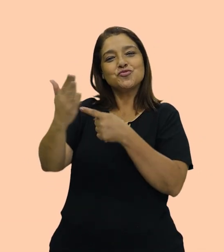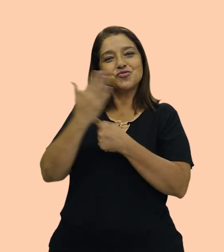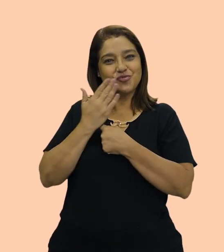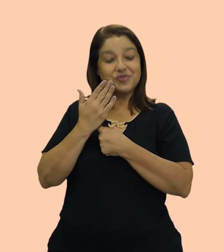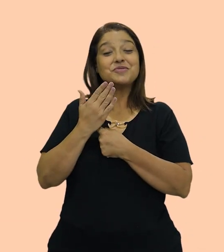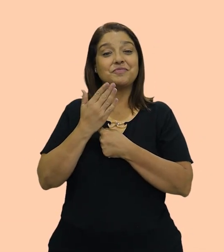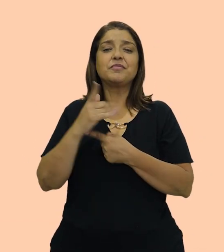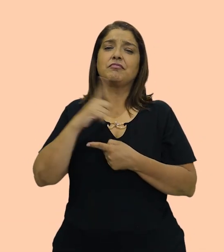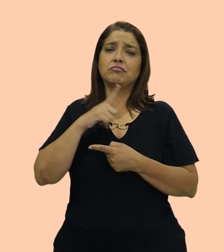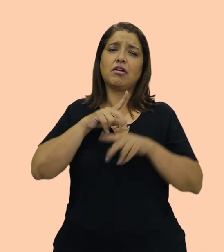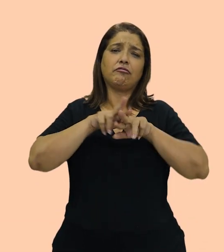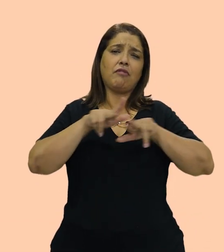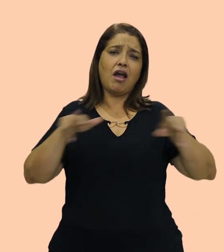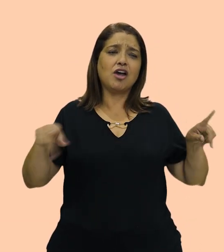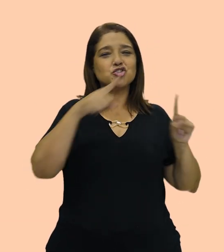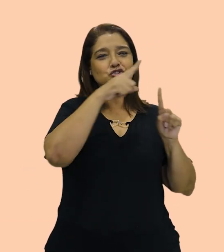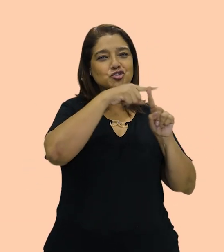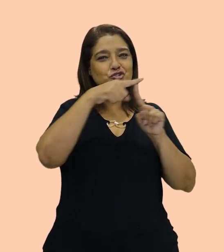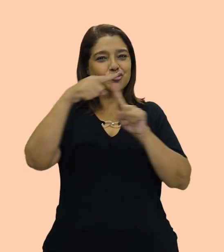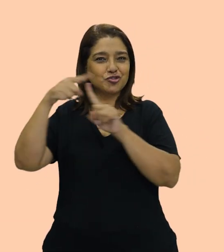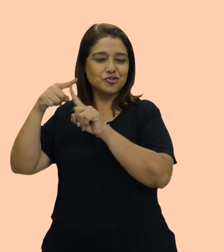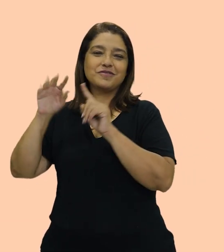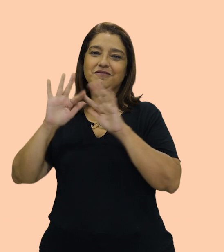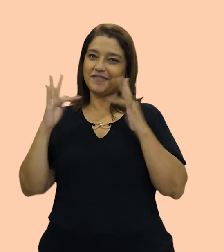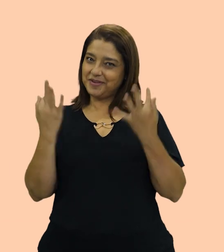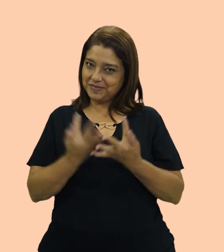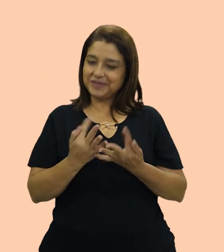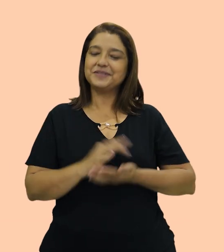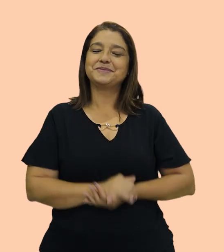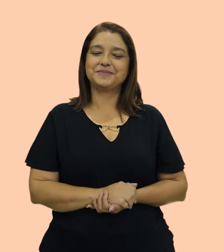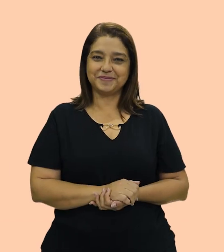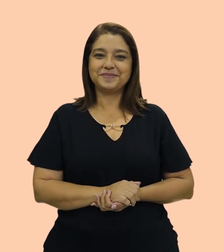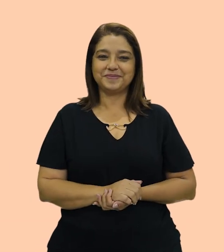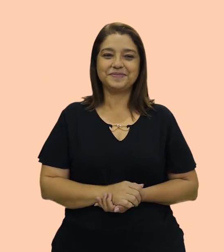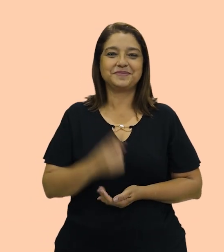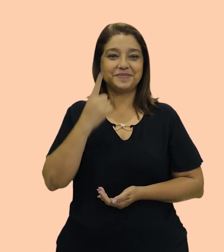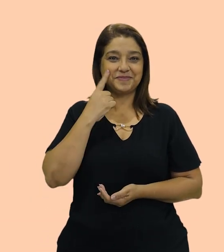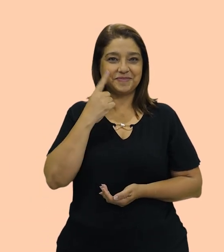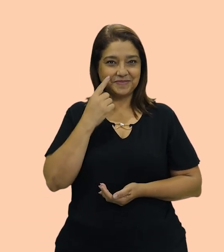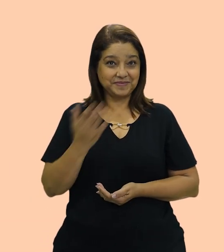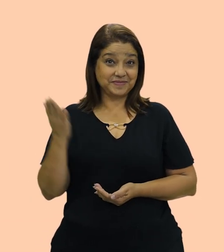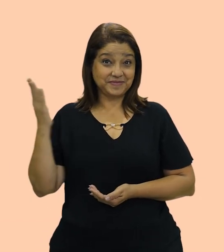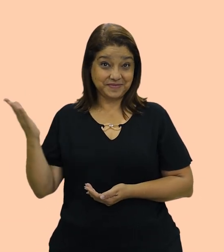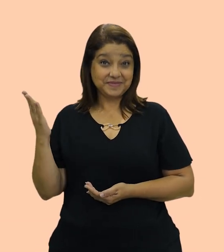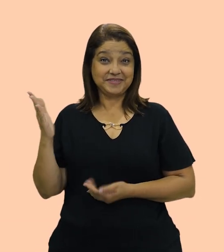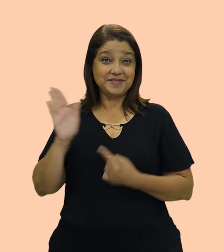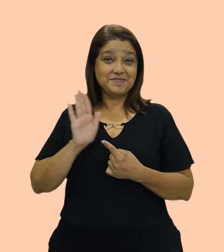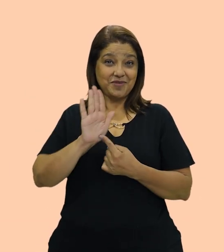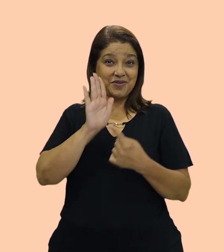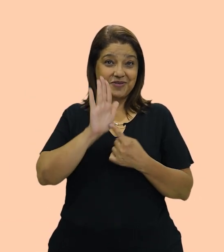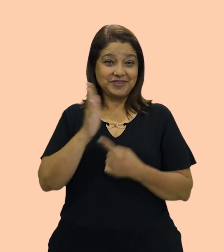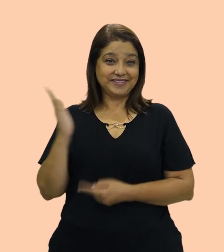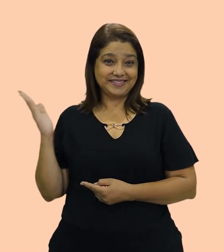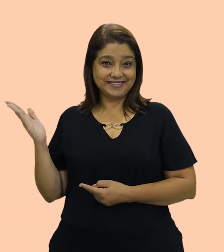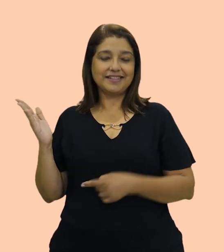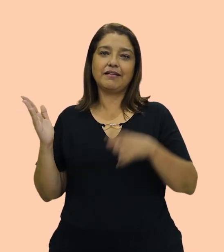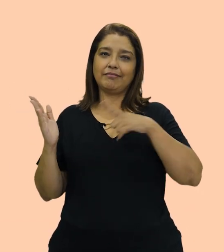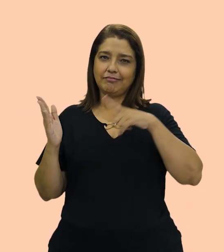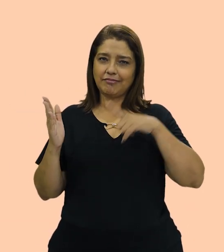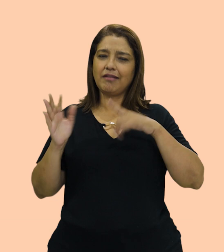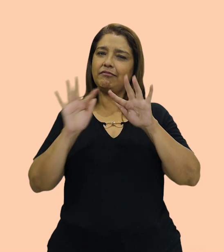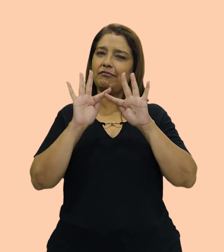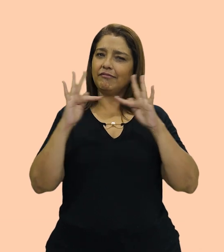vários tipos de família. Vocês viram aí pelas imagens? Famílias de